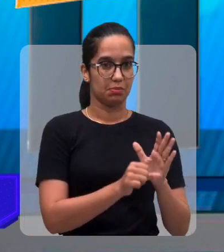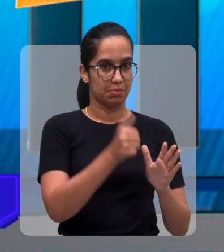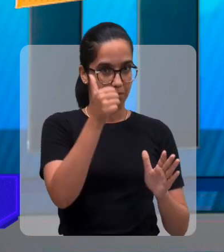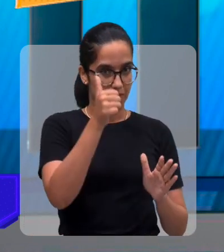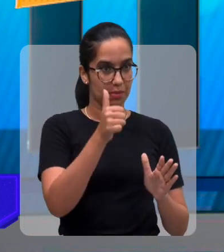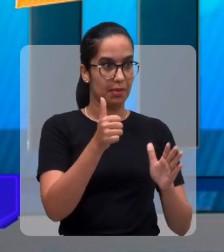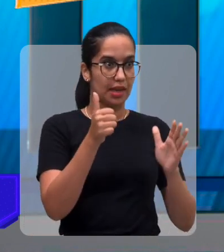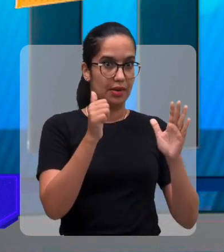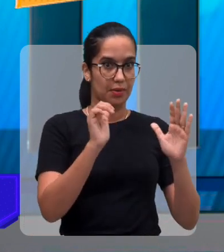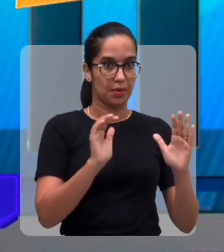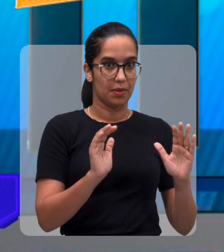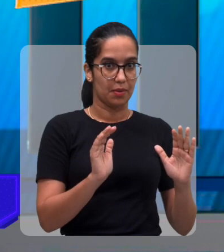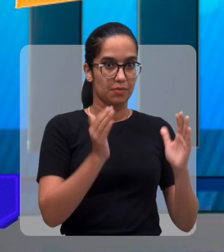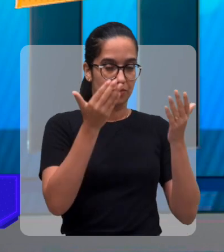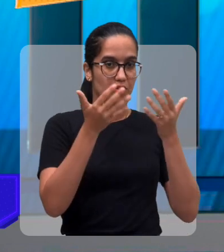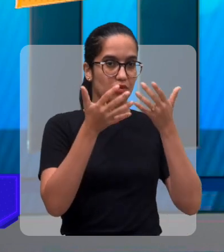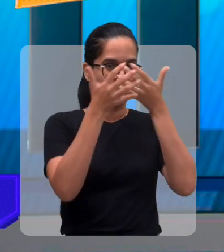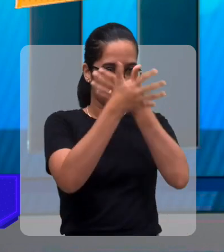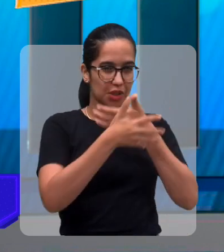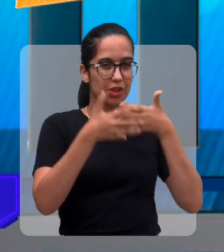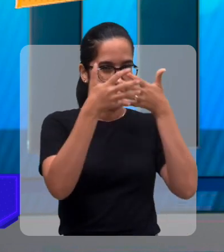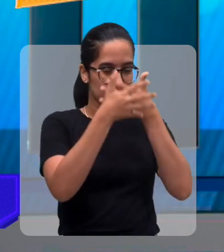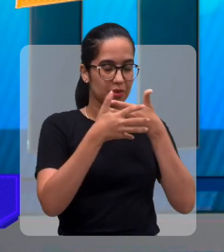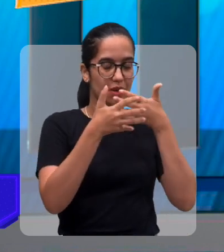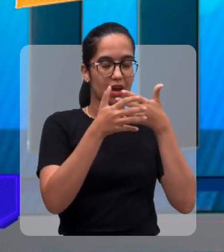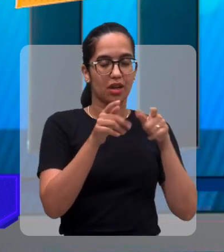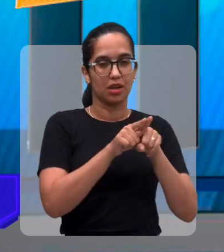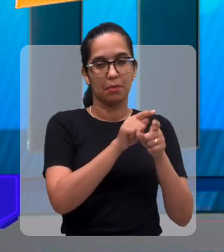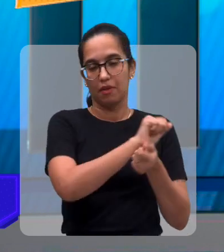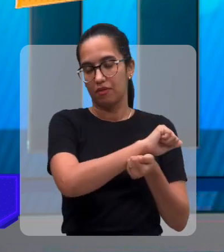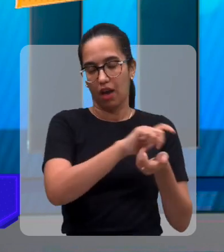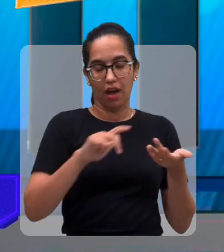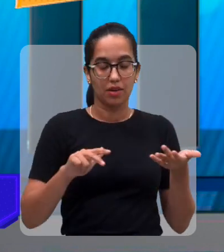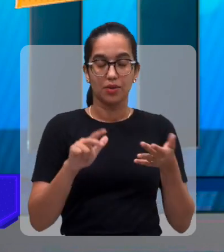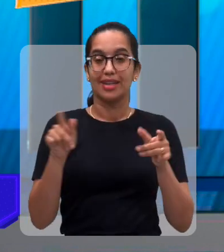primeira atração, nós vamos também, né?